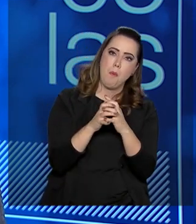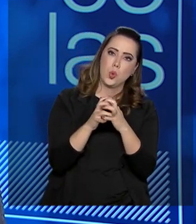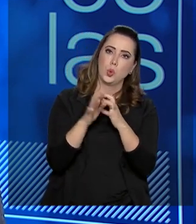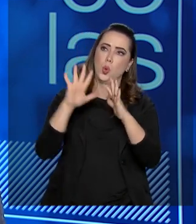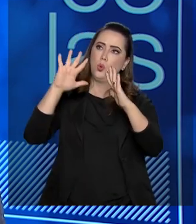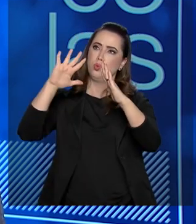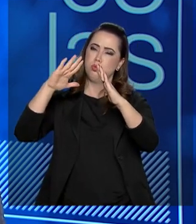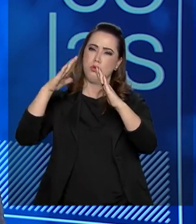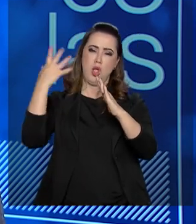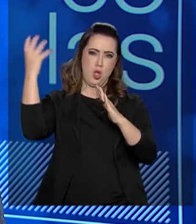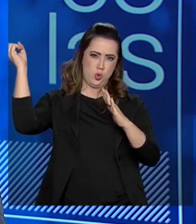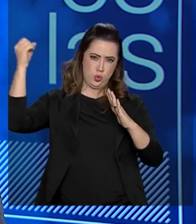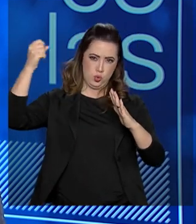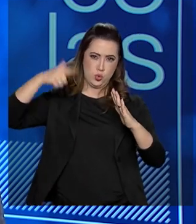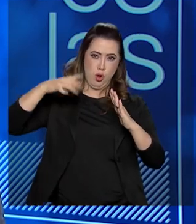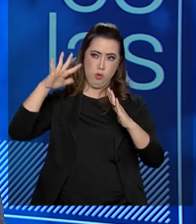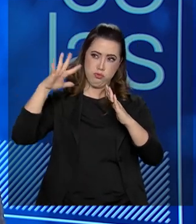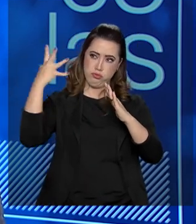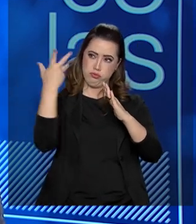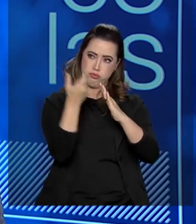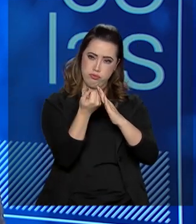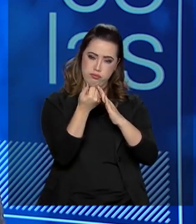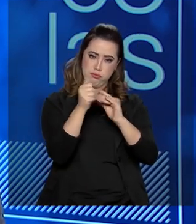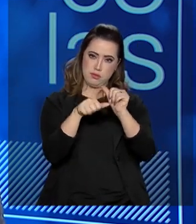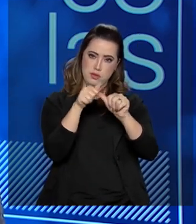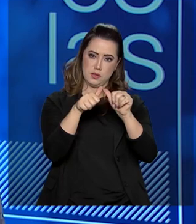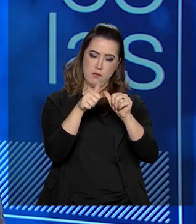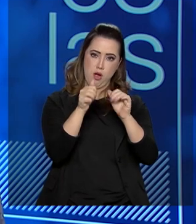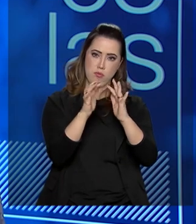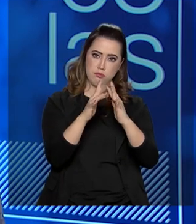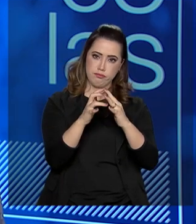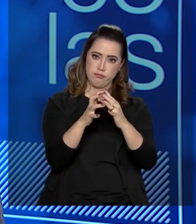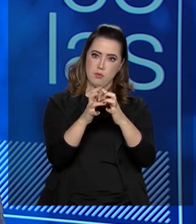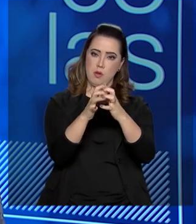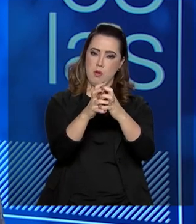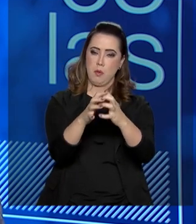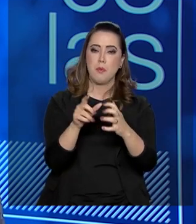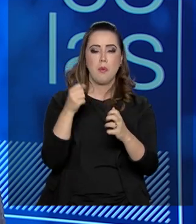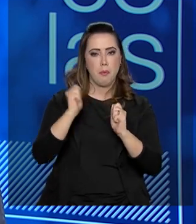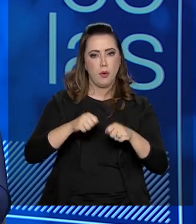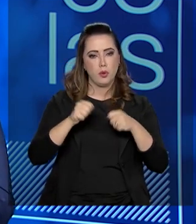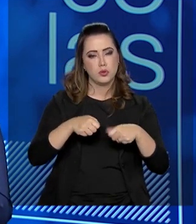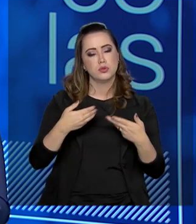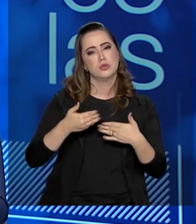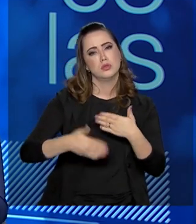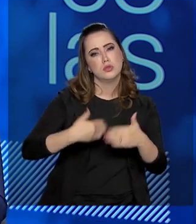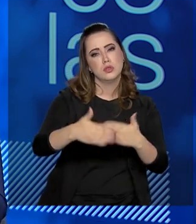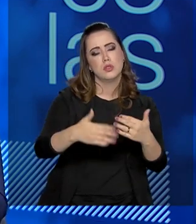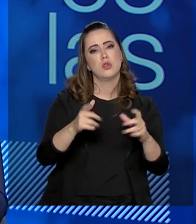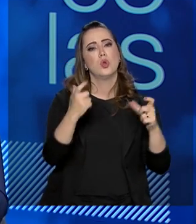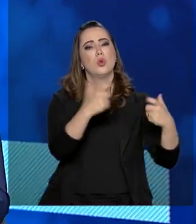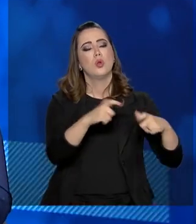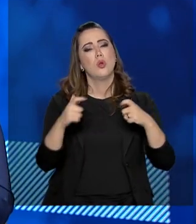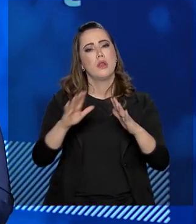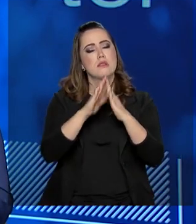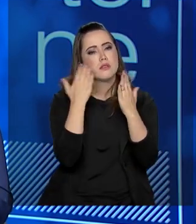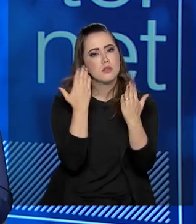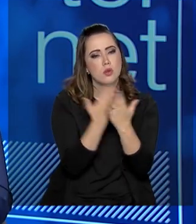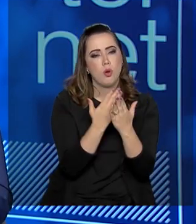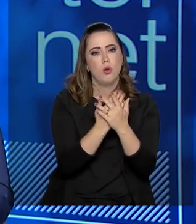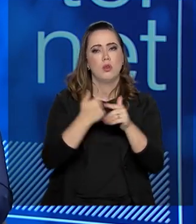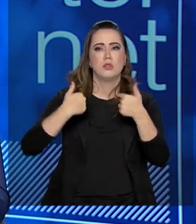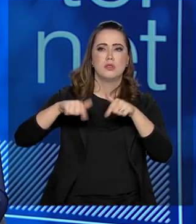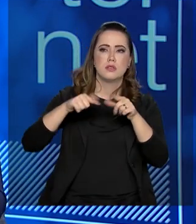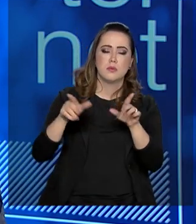fotovoltaicas, combinados com motores elétricos. Mas nós temos esse desafio do programa de transporte escolar. Nos ônibus escolares, nós estamos